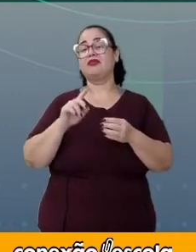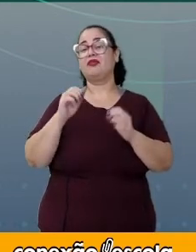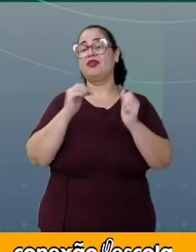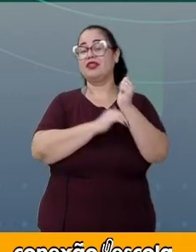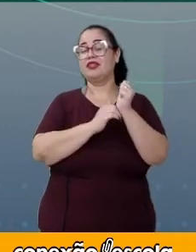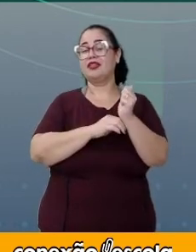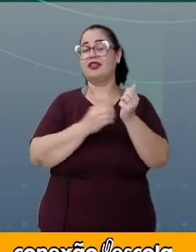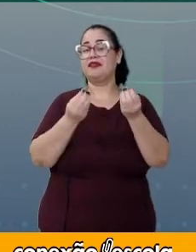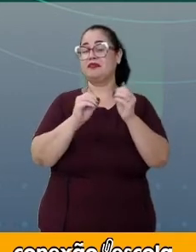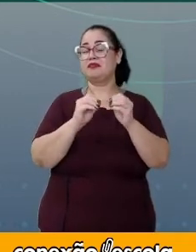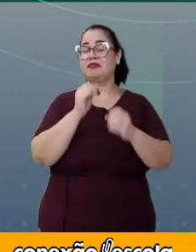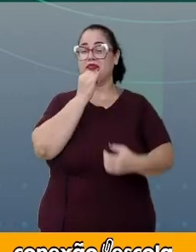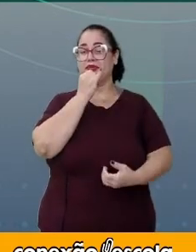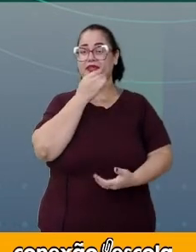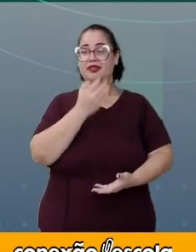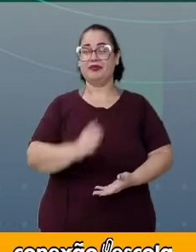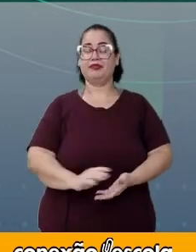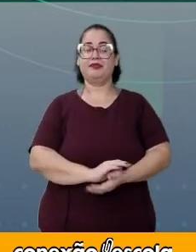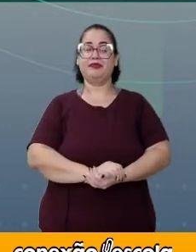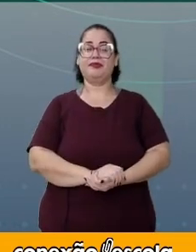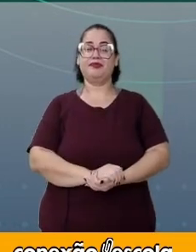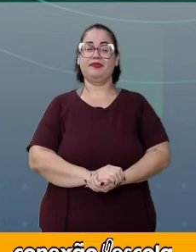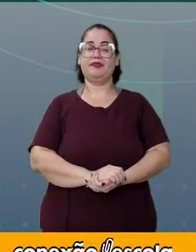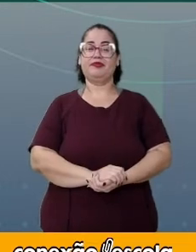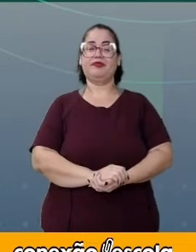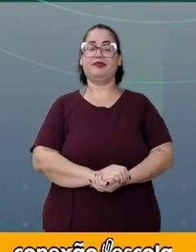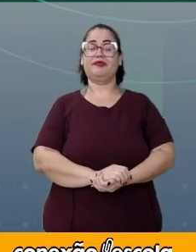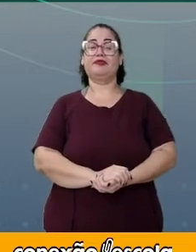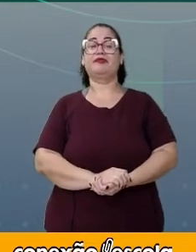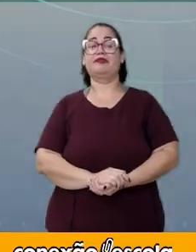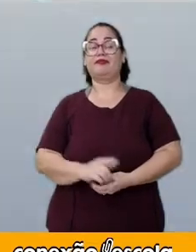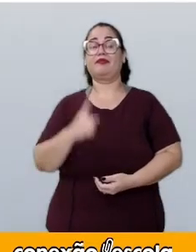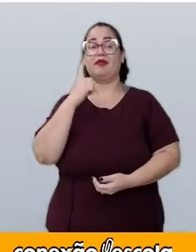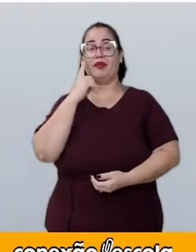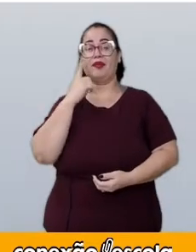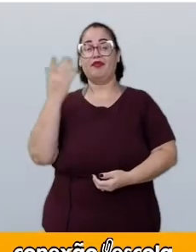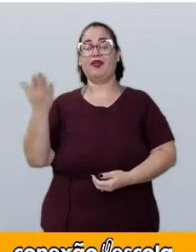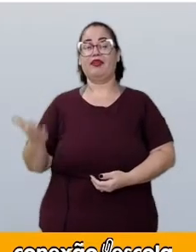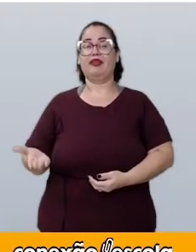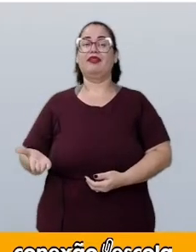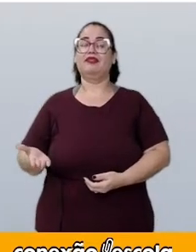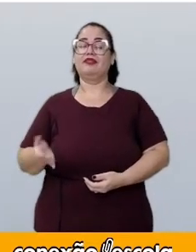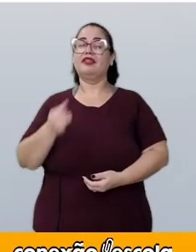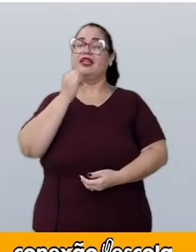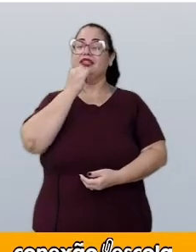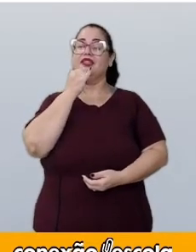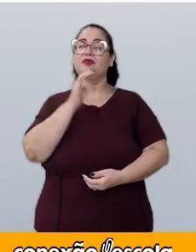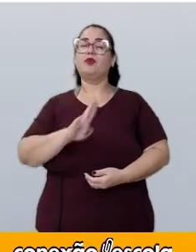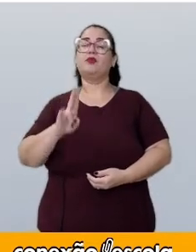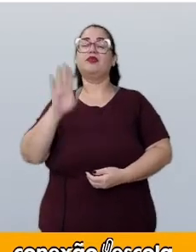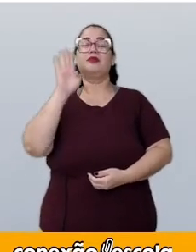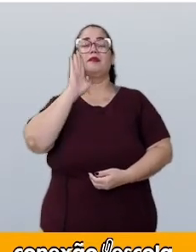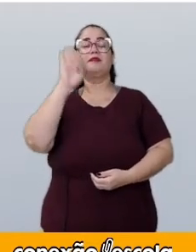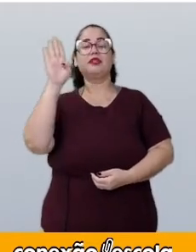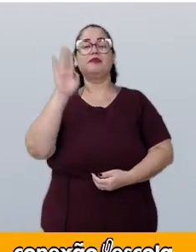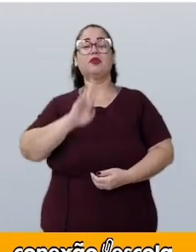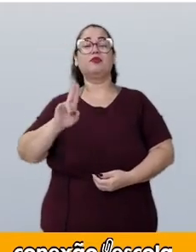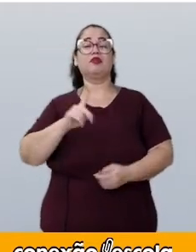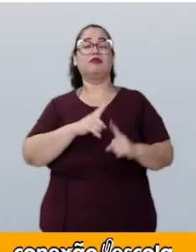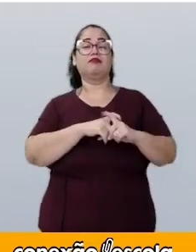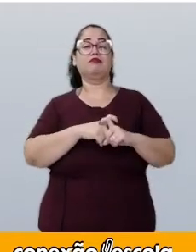senha, por exemplo. Vamos ver alguns exemplos de como usar o princípio